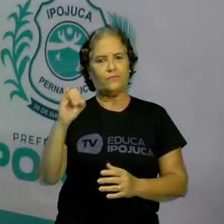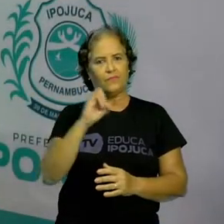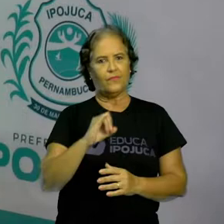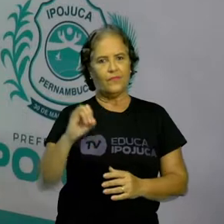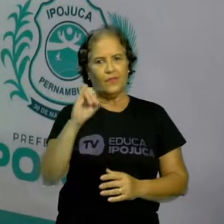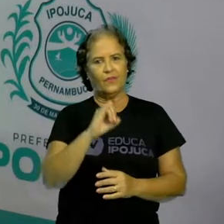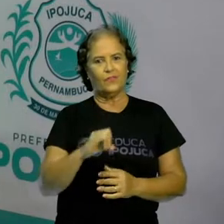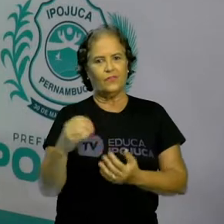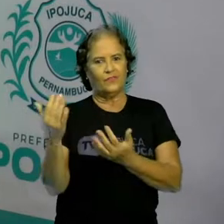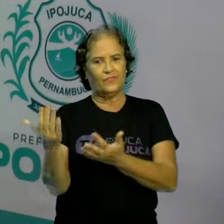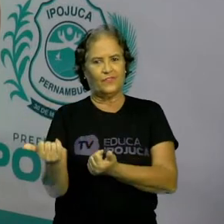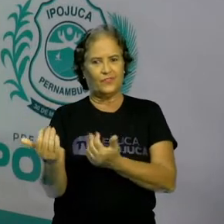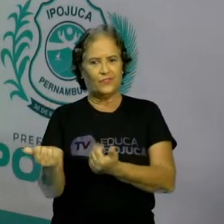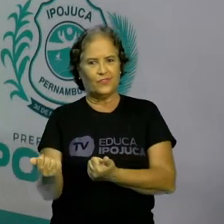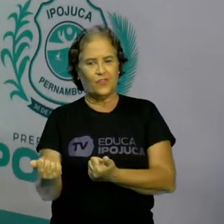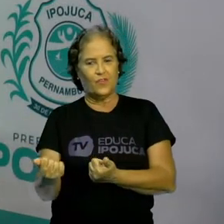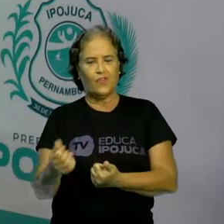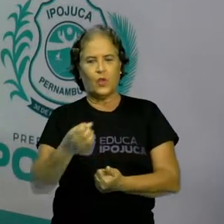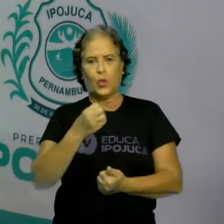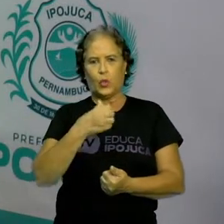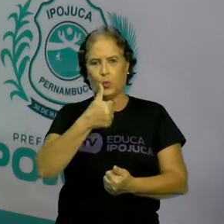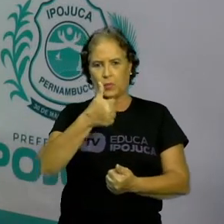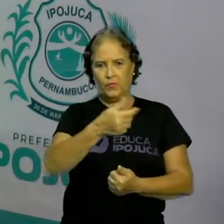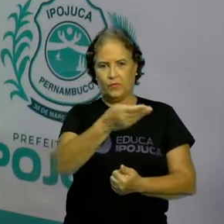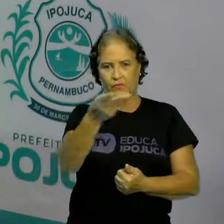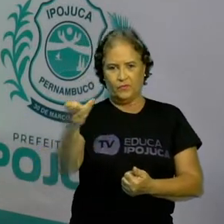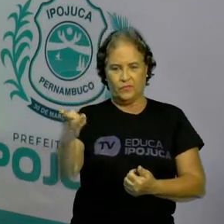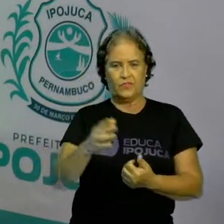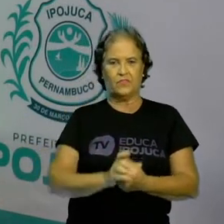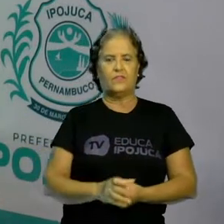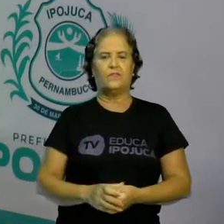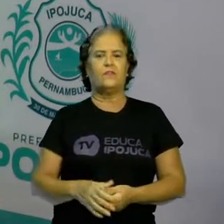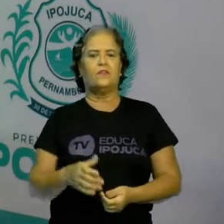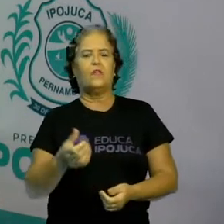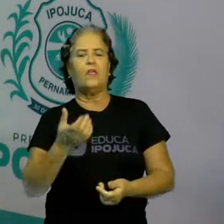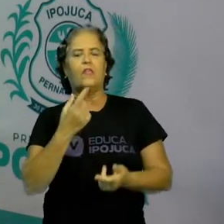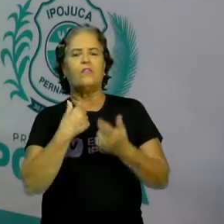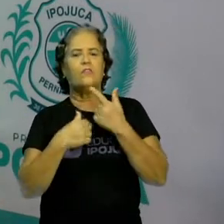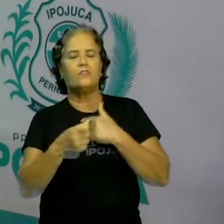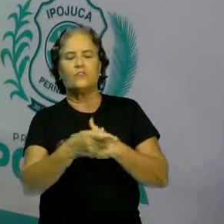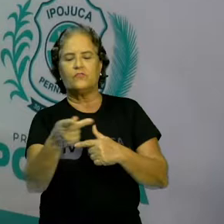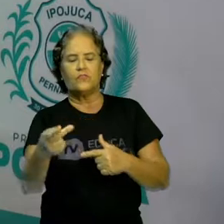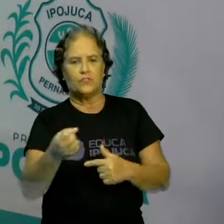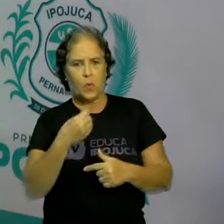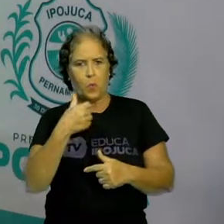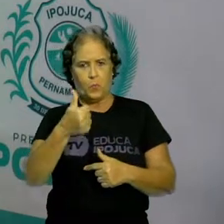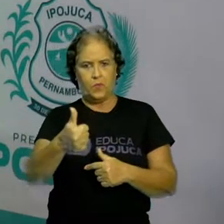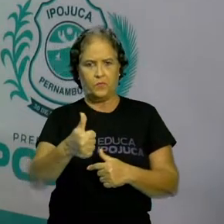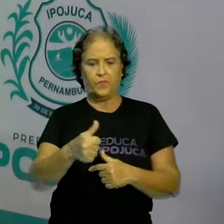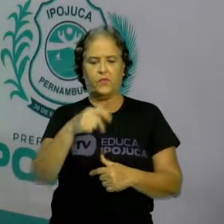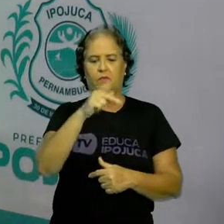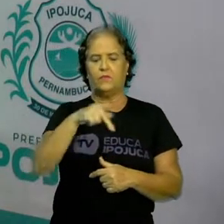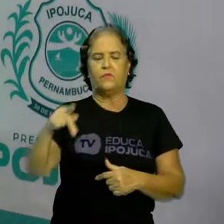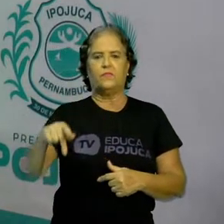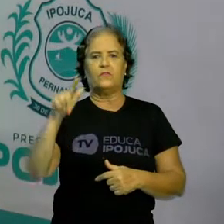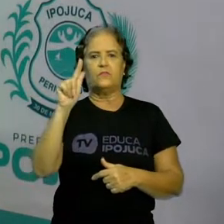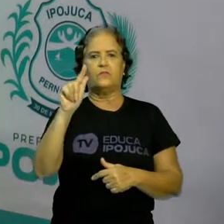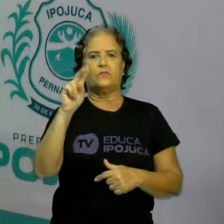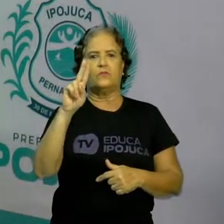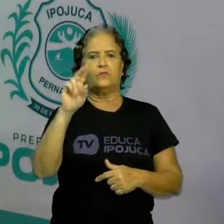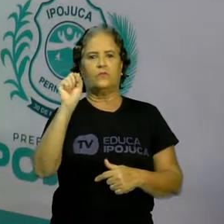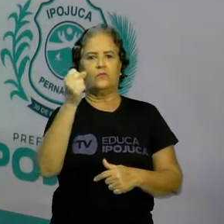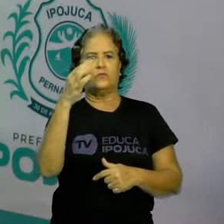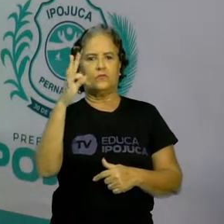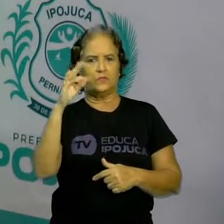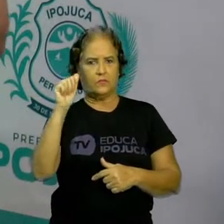Olá jovens, como é que estão vocês? Espero que estejam todos muito bem. Aqui é o professor Gustavo falando e hoje nós vamos